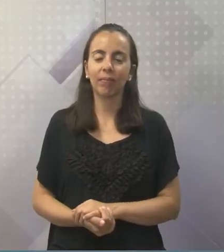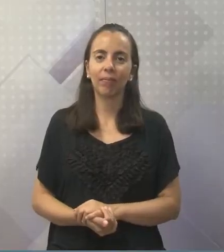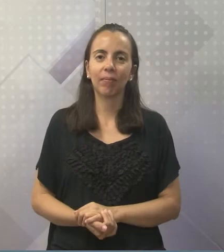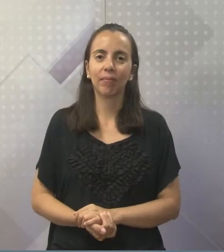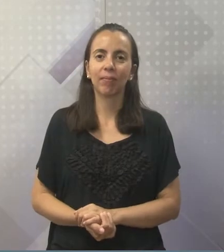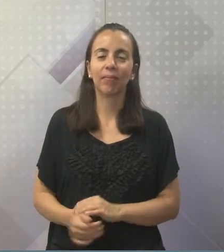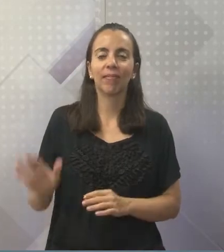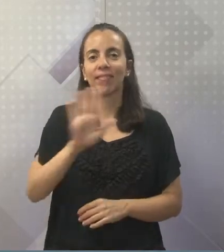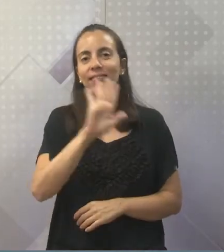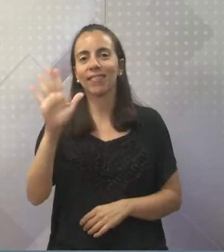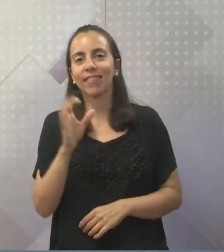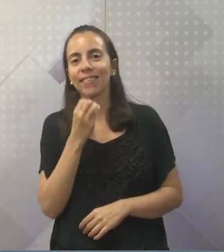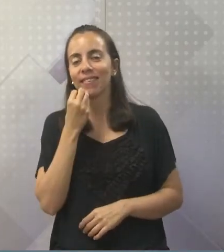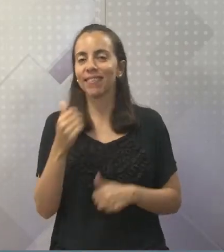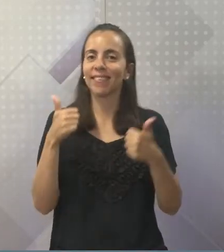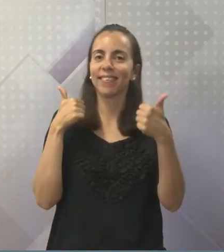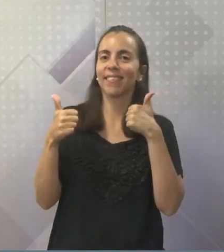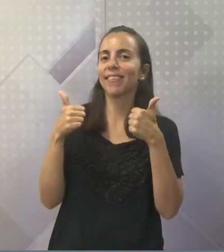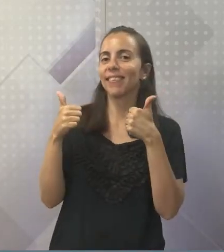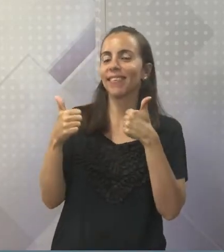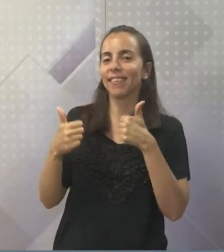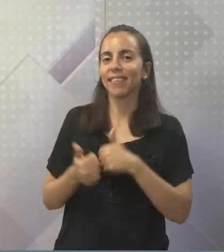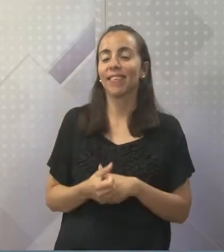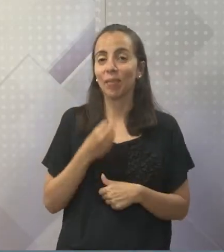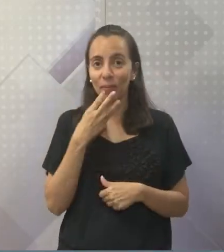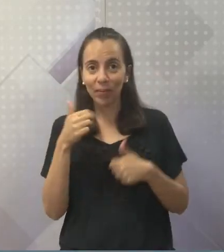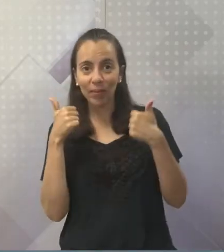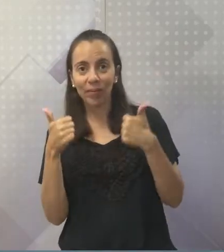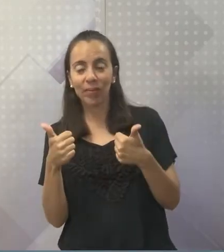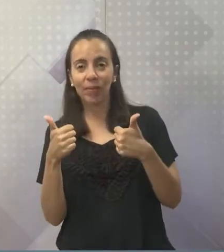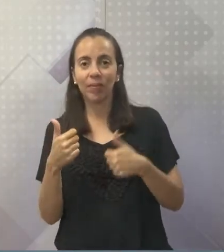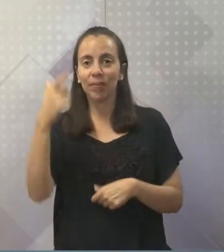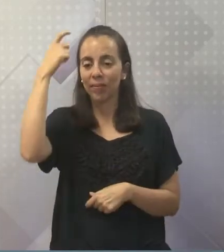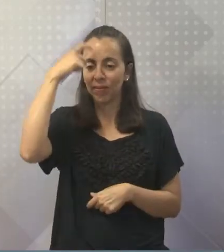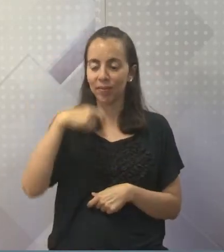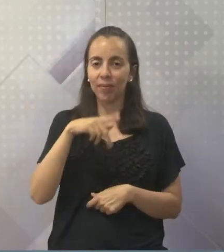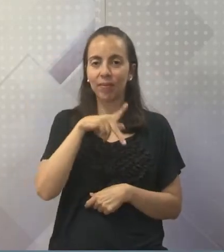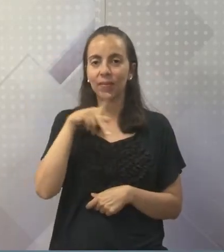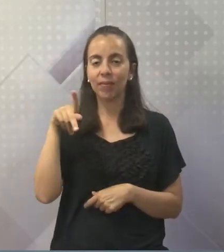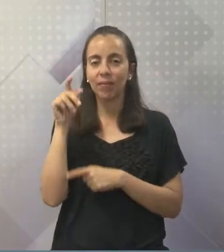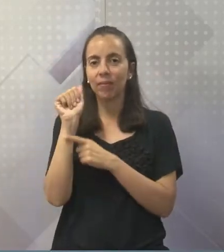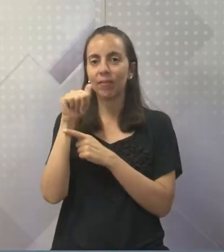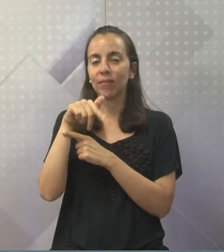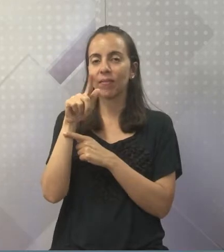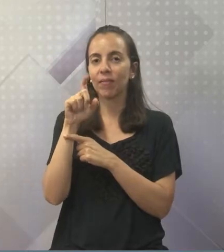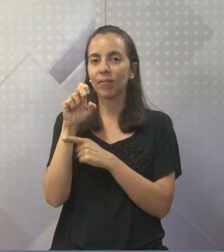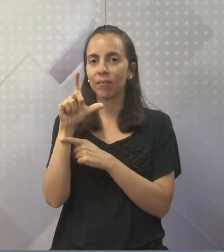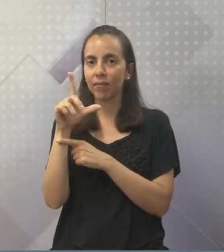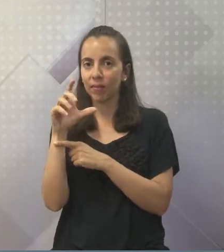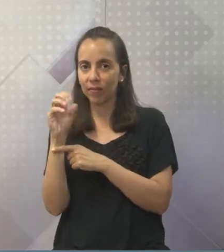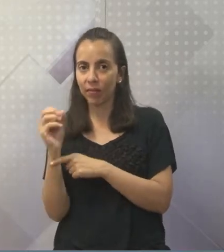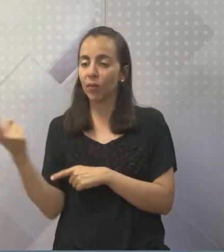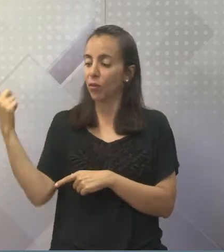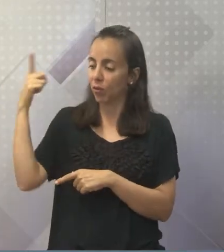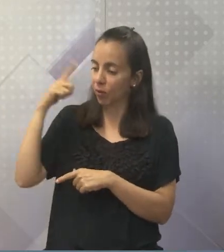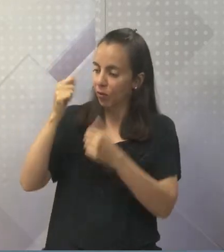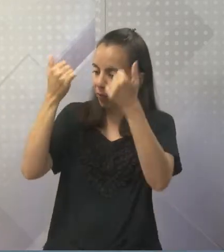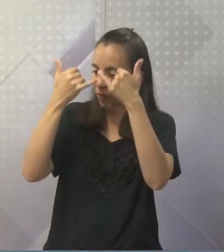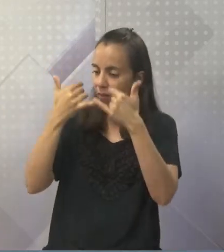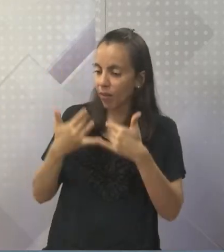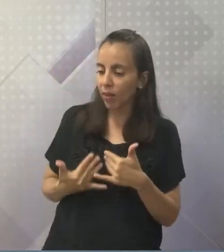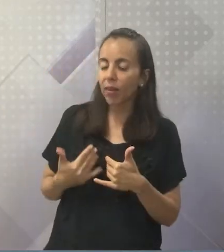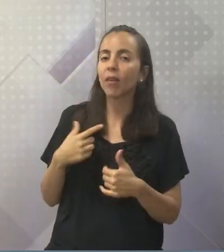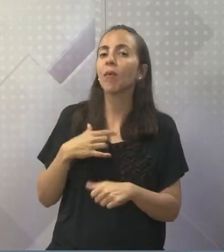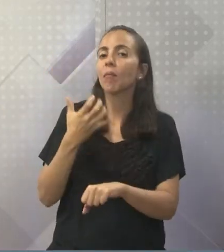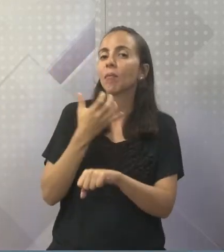Oi pessoal, tudo bem com vocês? Tudo bom? Professor Ângelo falando aqui com você, mais uma vez, aula de ciências.